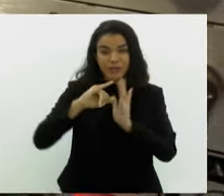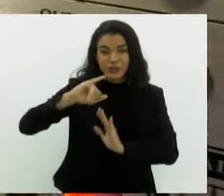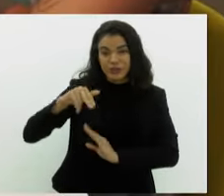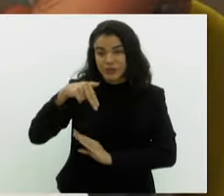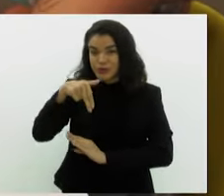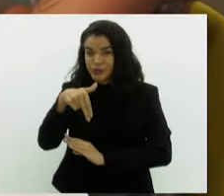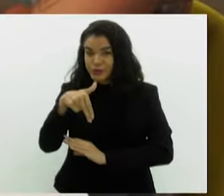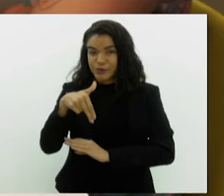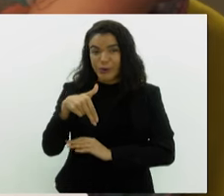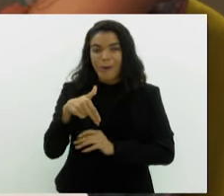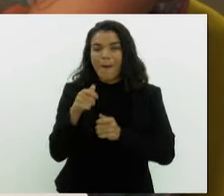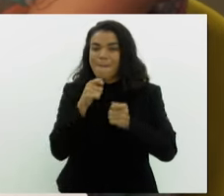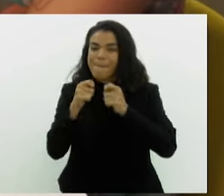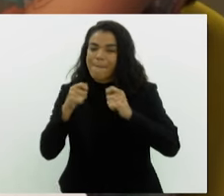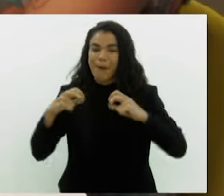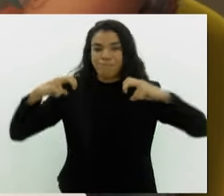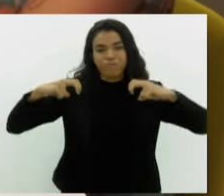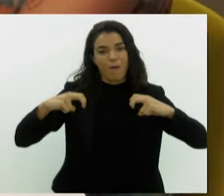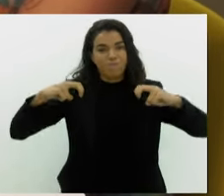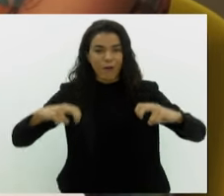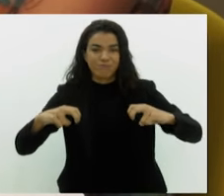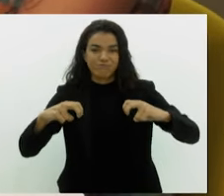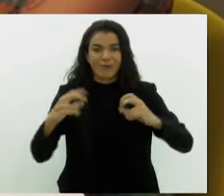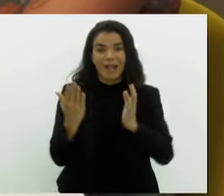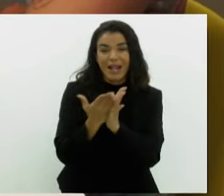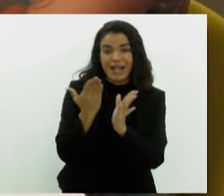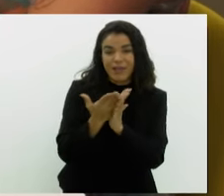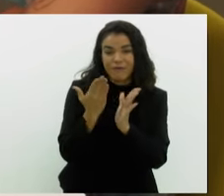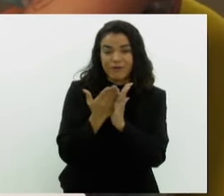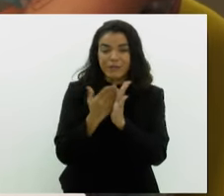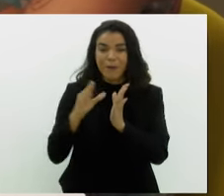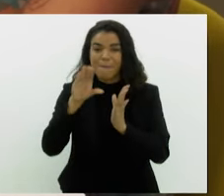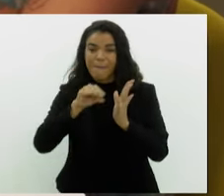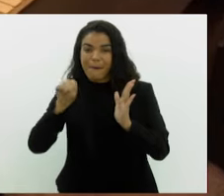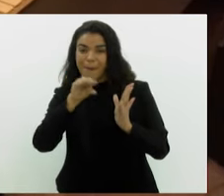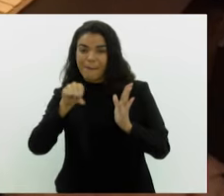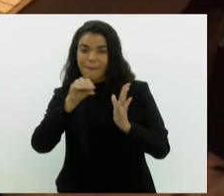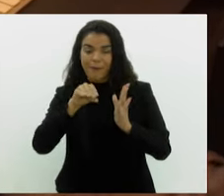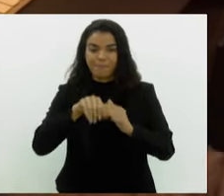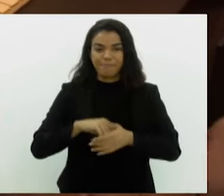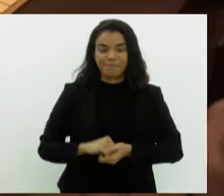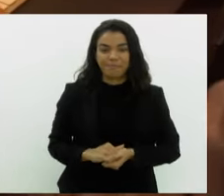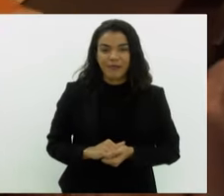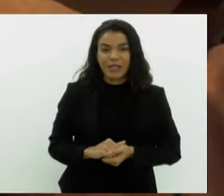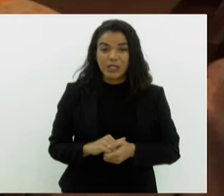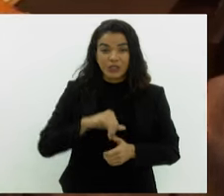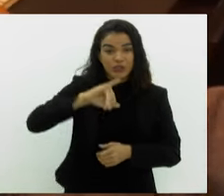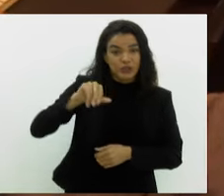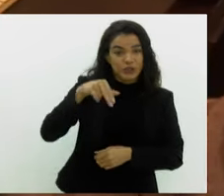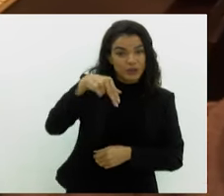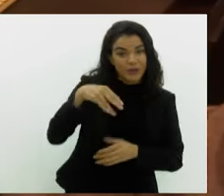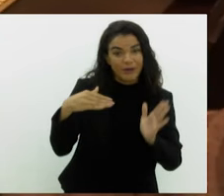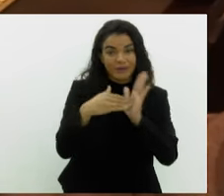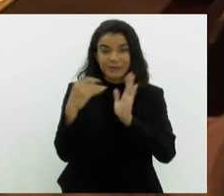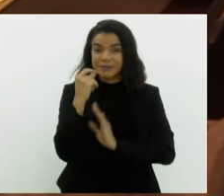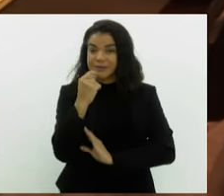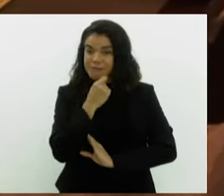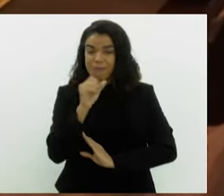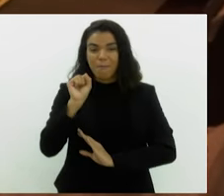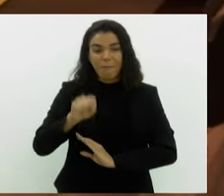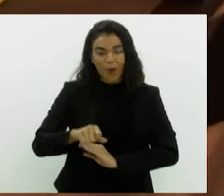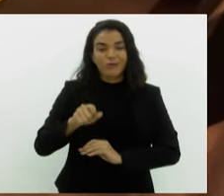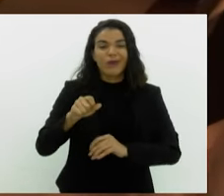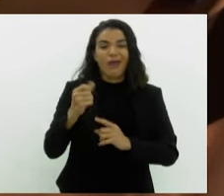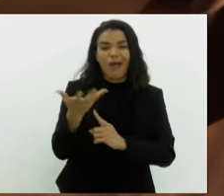das gravações de podcasts, audiolivros, audiodescrições e locuções. De julho a setembro, podem usar o estúdio, os